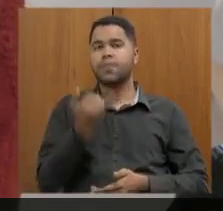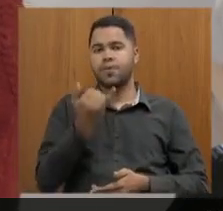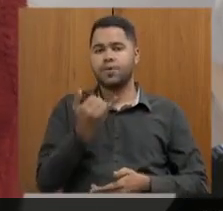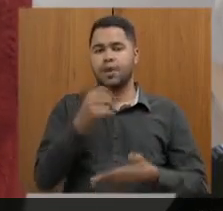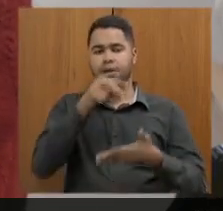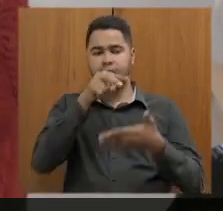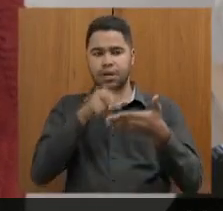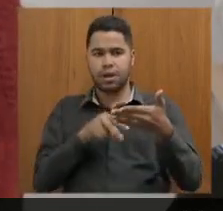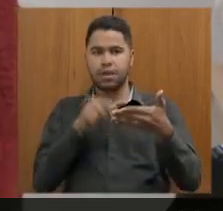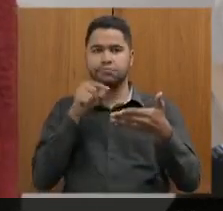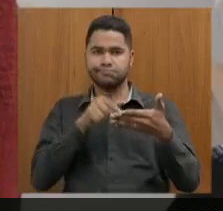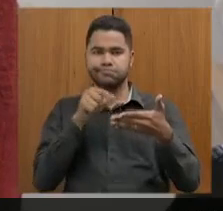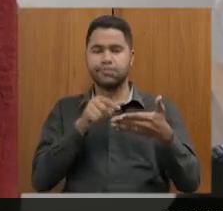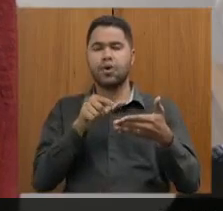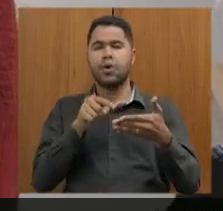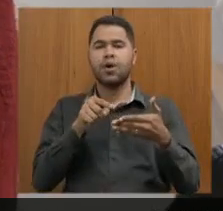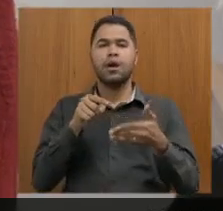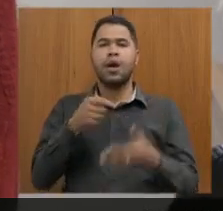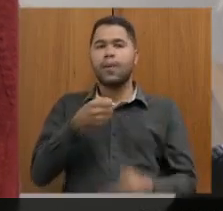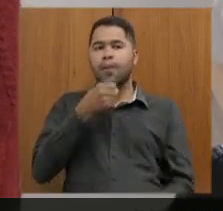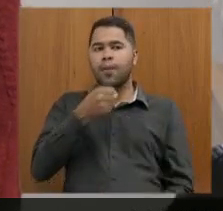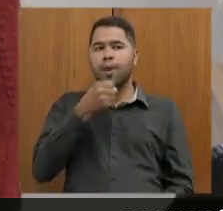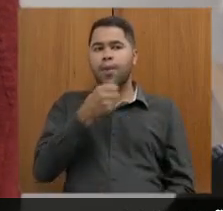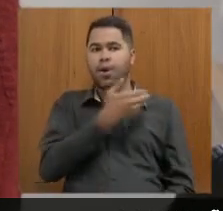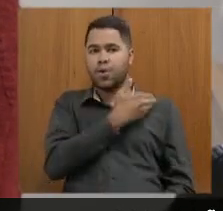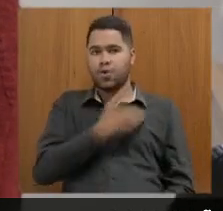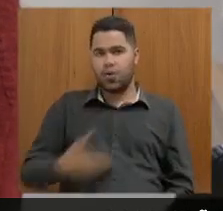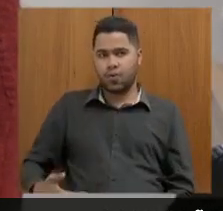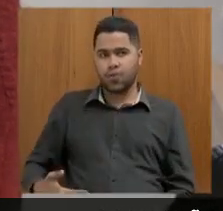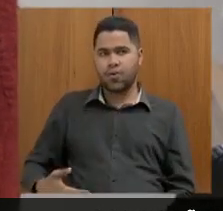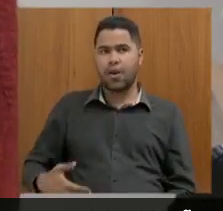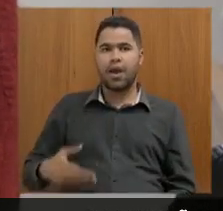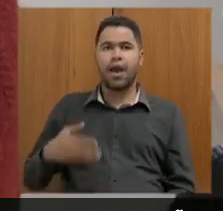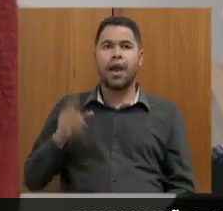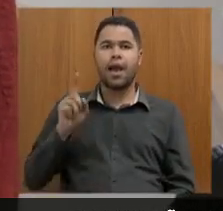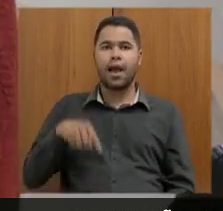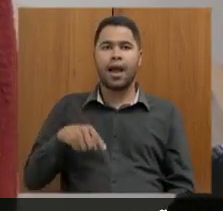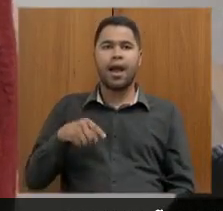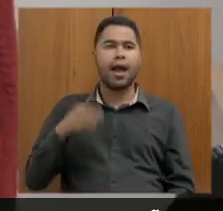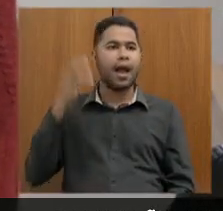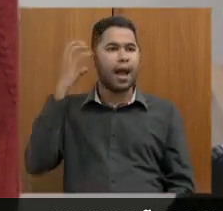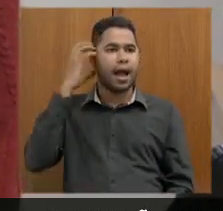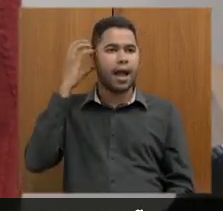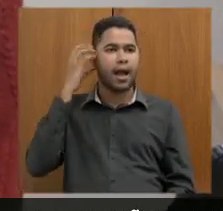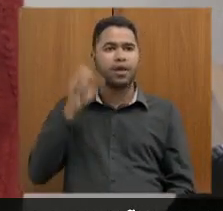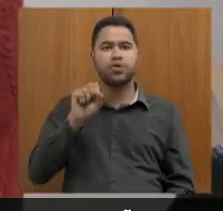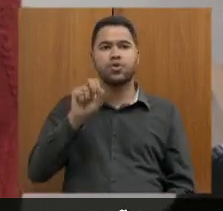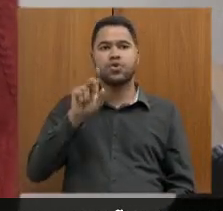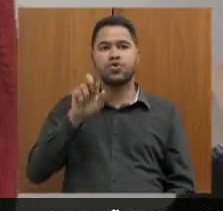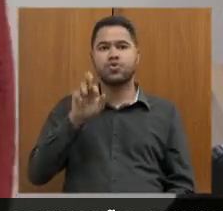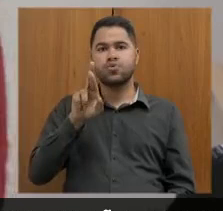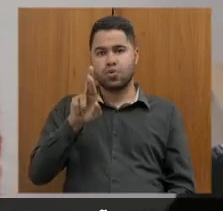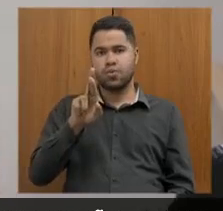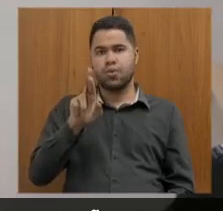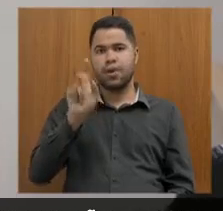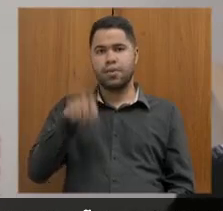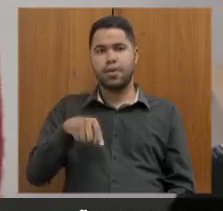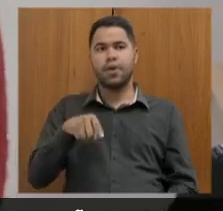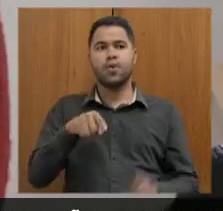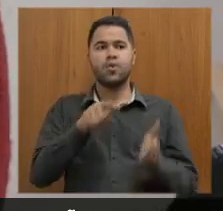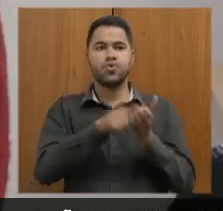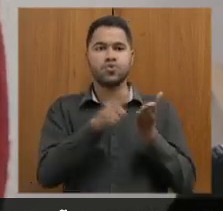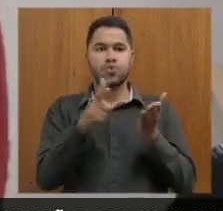governador deu à Rádio Super Notícias, que foi noticiado também pelo jornal O Tempo,